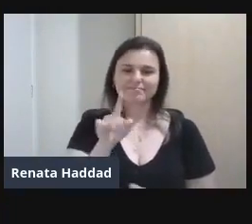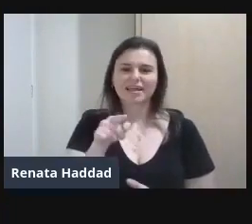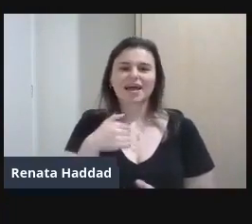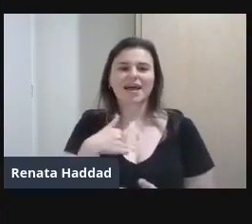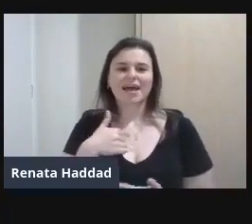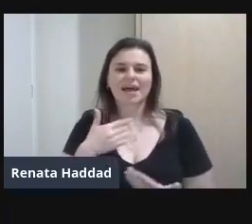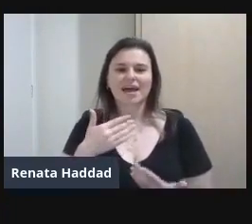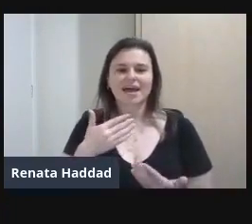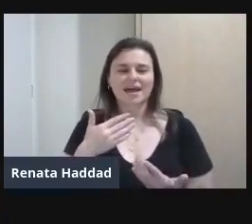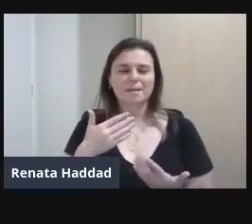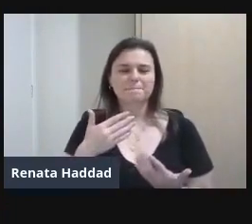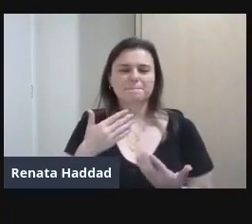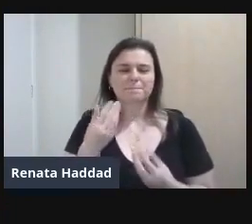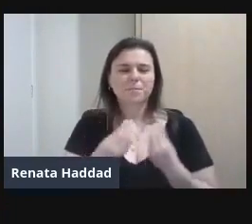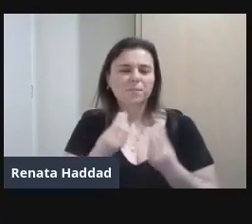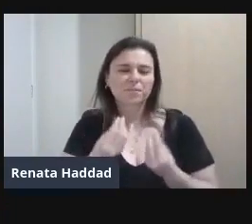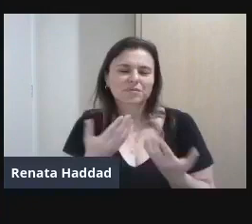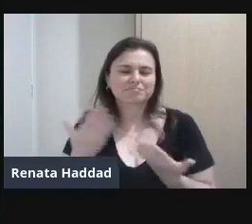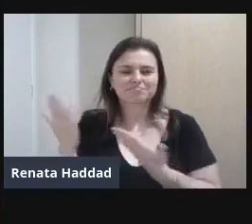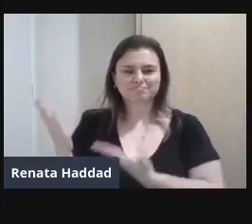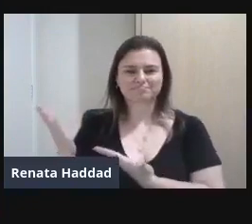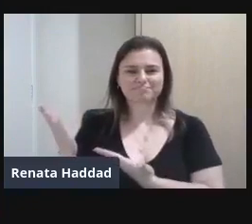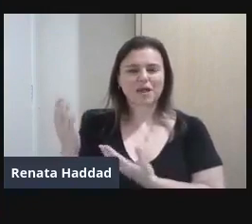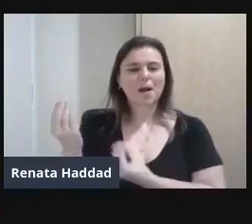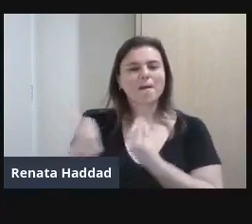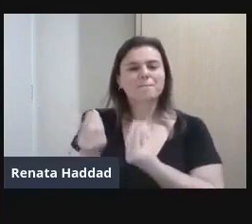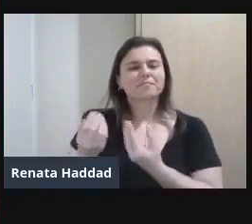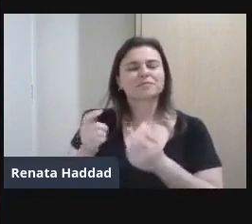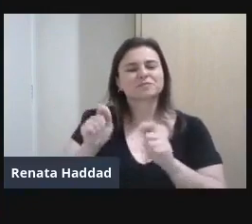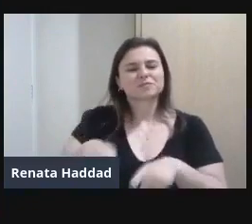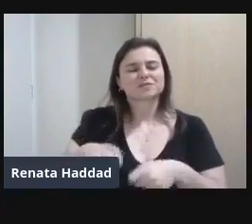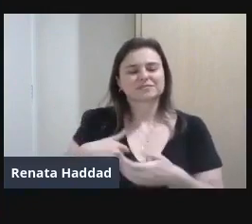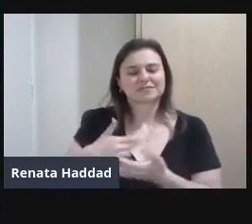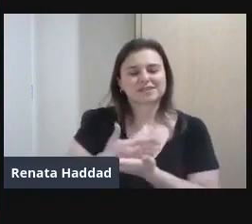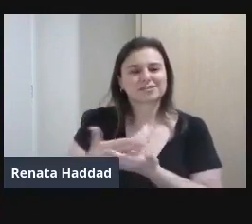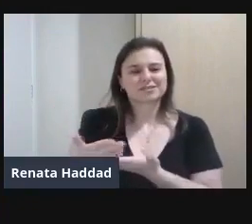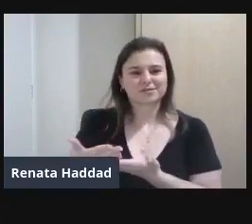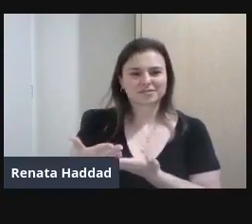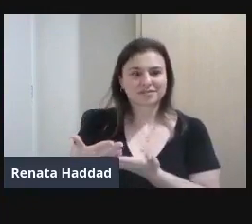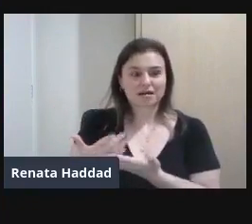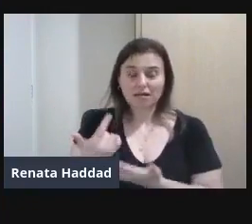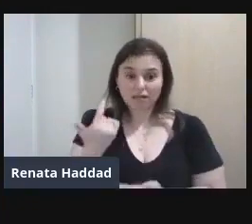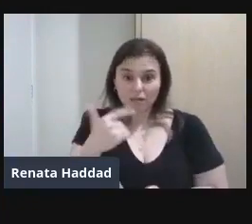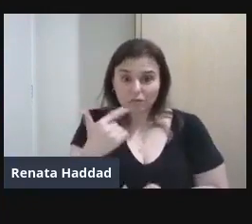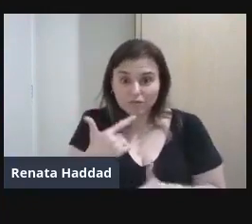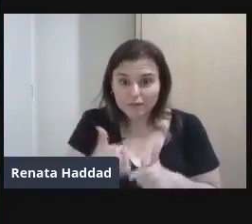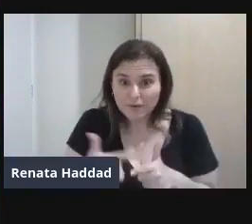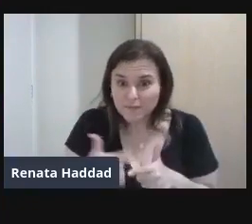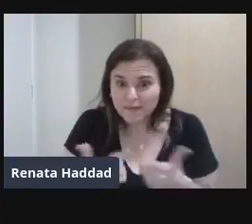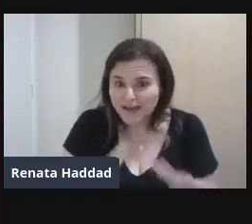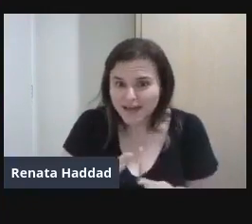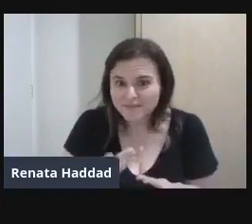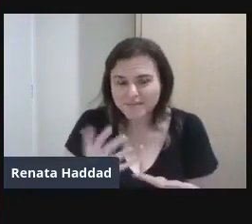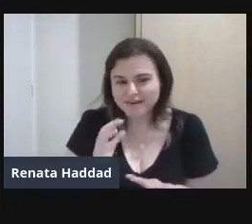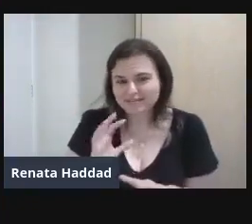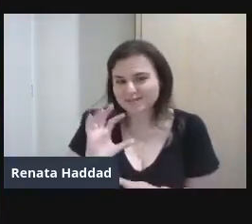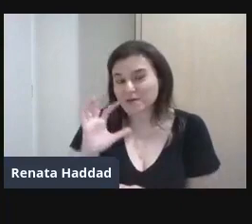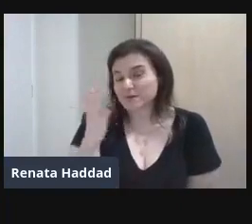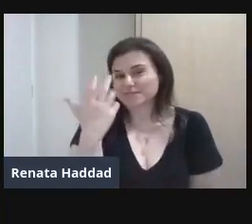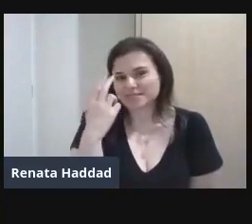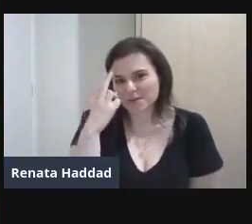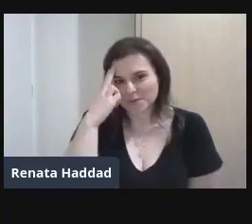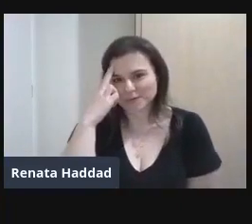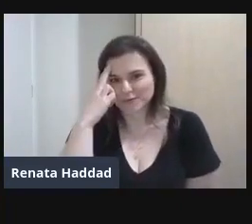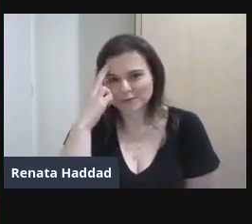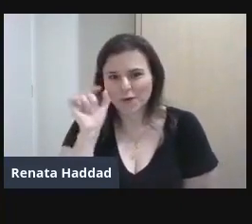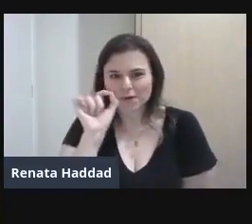a Marina Colassante Traz pra gente De recomeçar Não tem problema Que não foi O sonho Não foi aquilo Que você